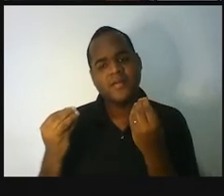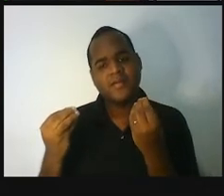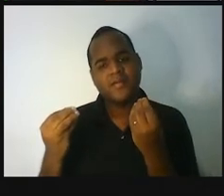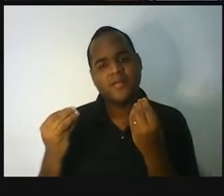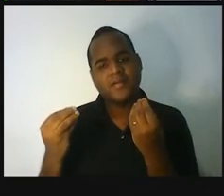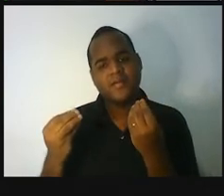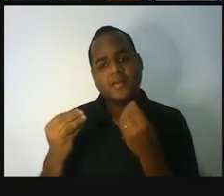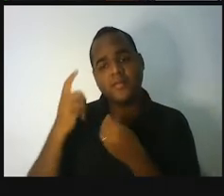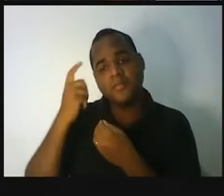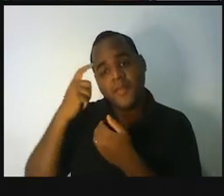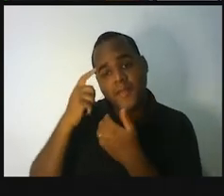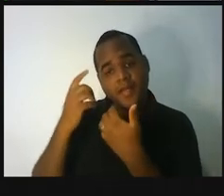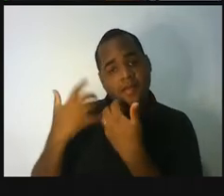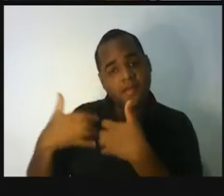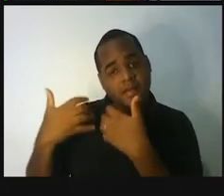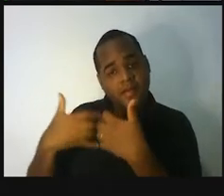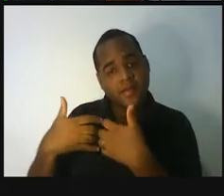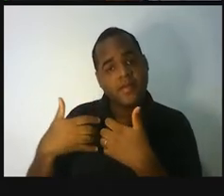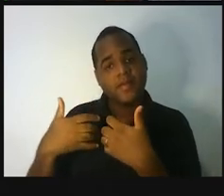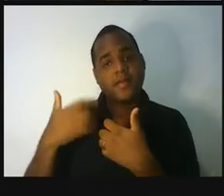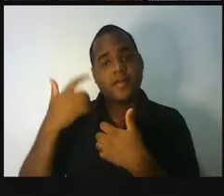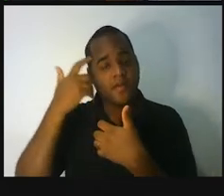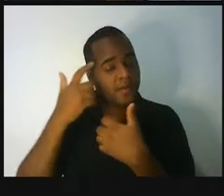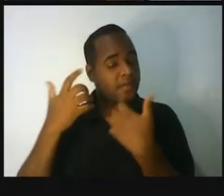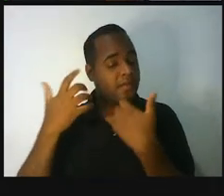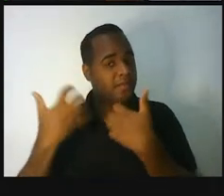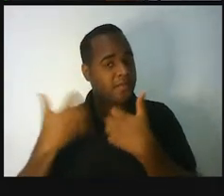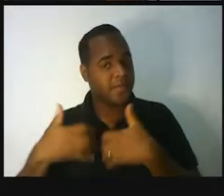Raciocinar. Raciocinar onde?